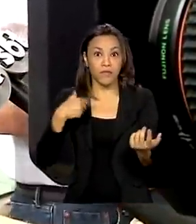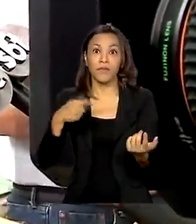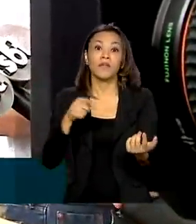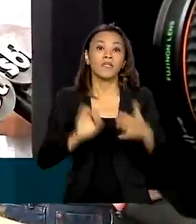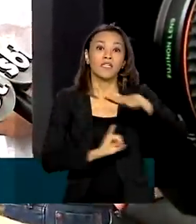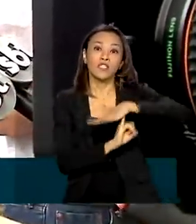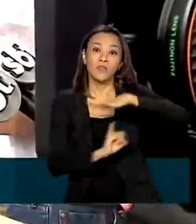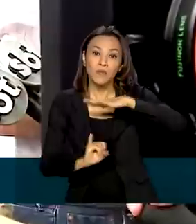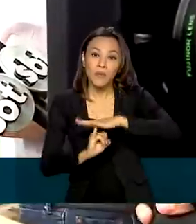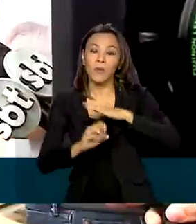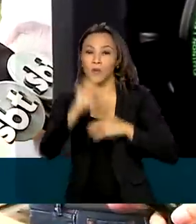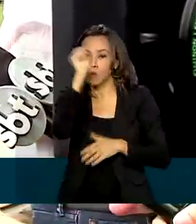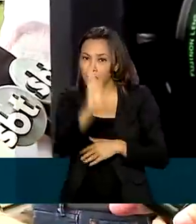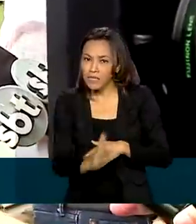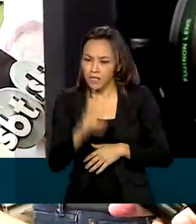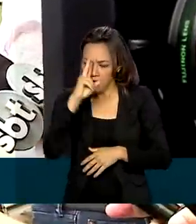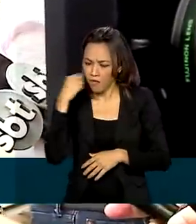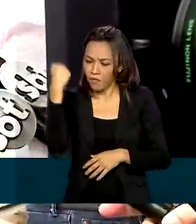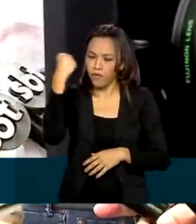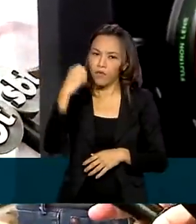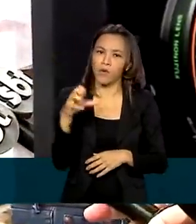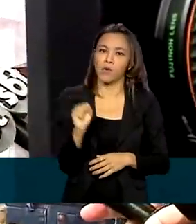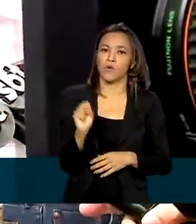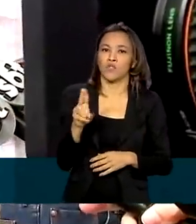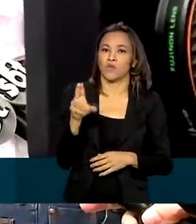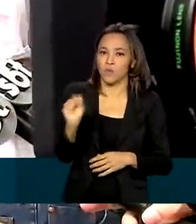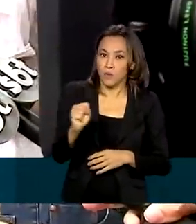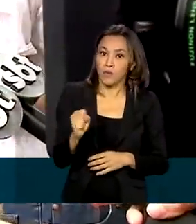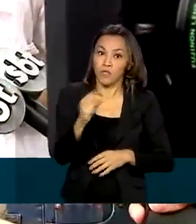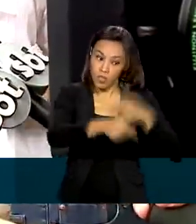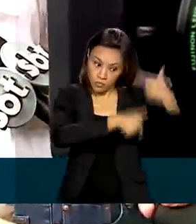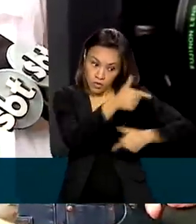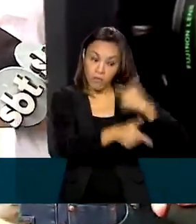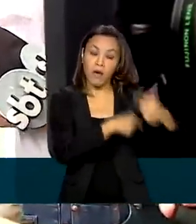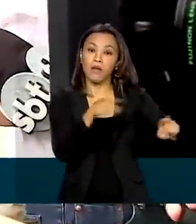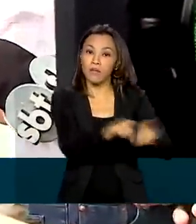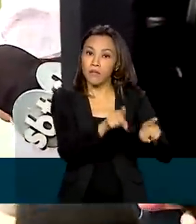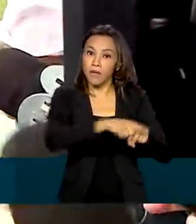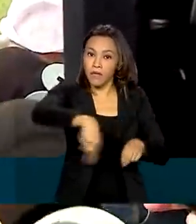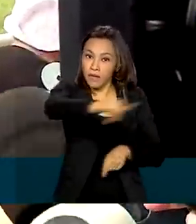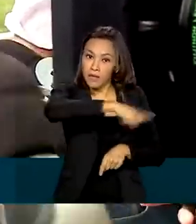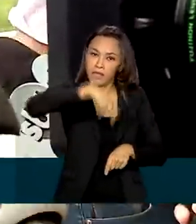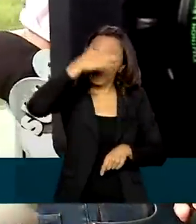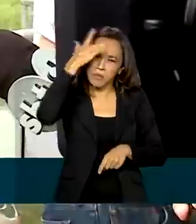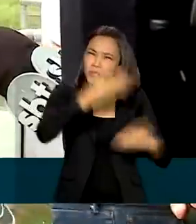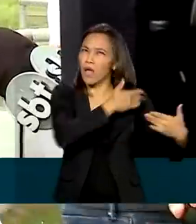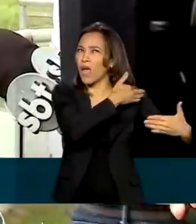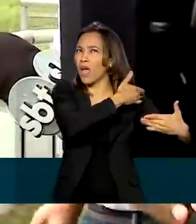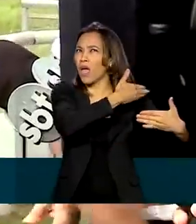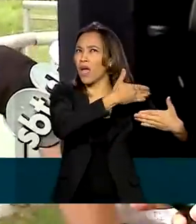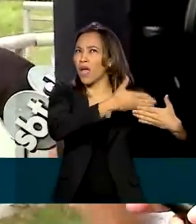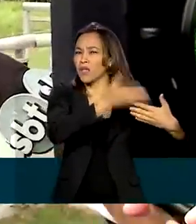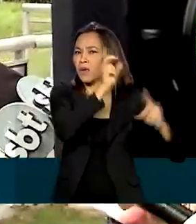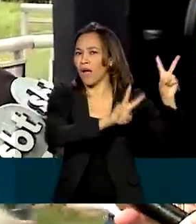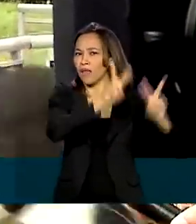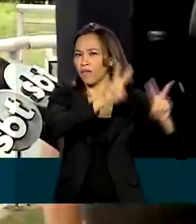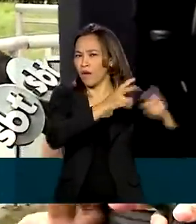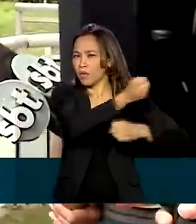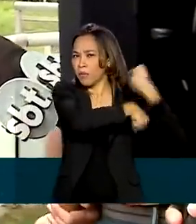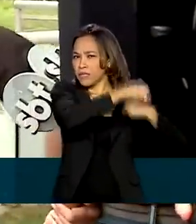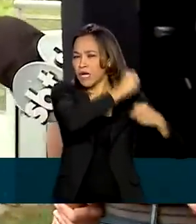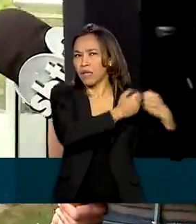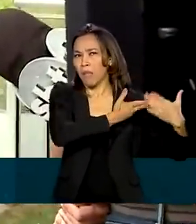brasileiras, na força do SUS e no trabalho de todos que hoje, desde o início dessa pandemia, desde o carnaval do ano passado,